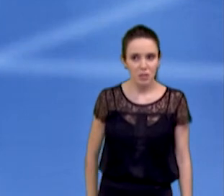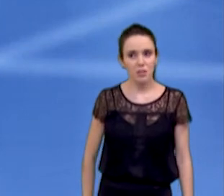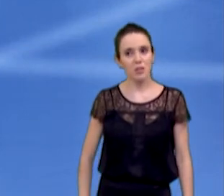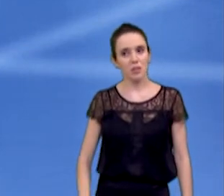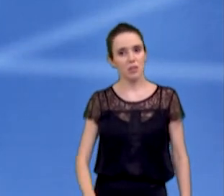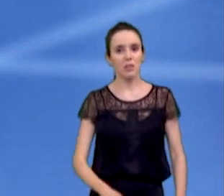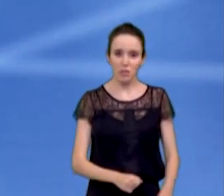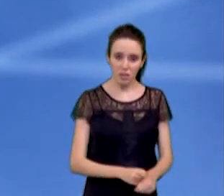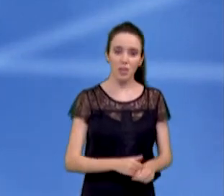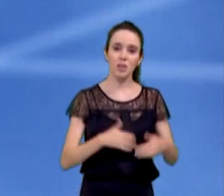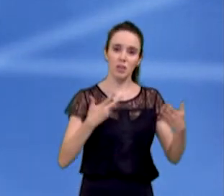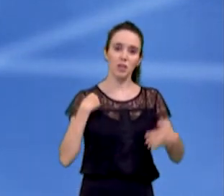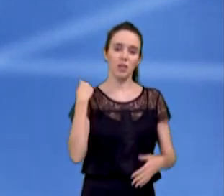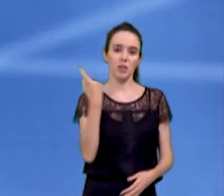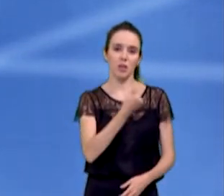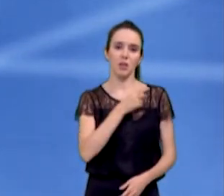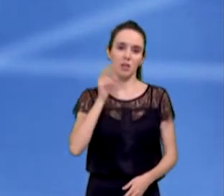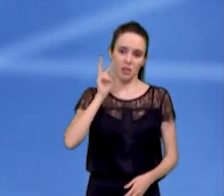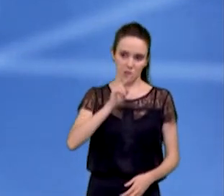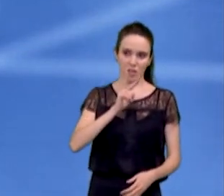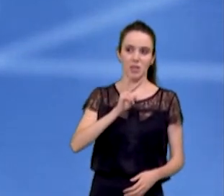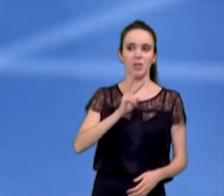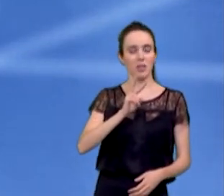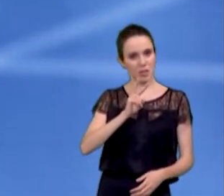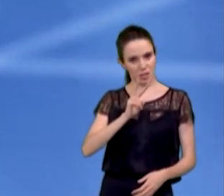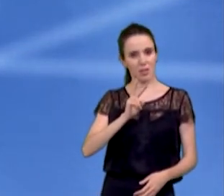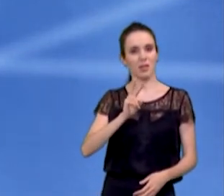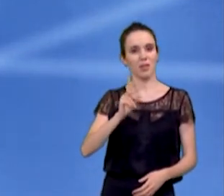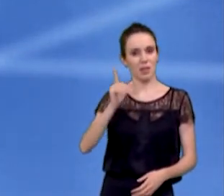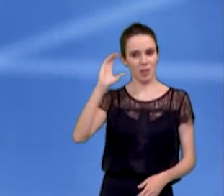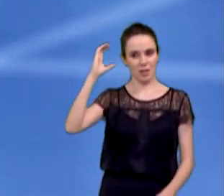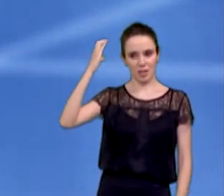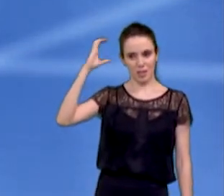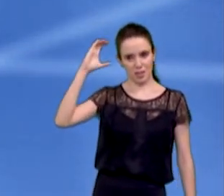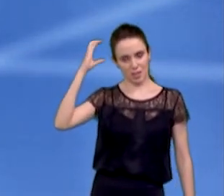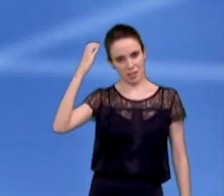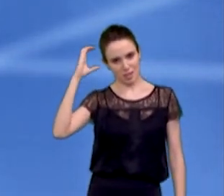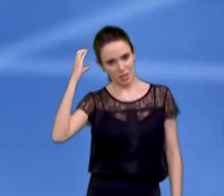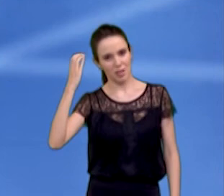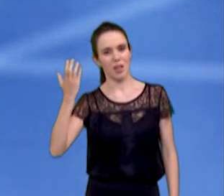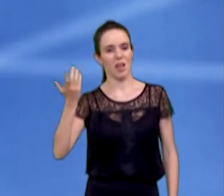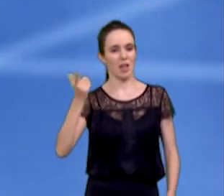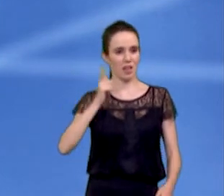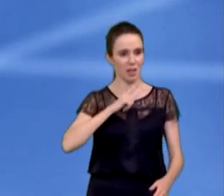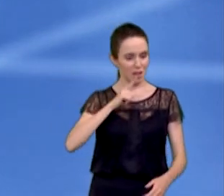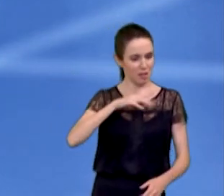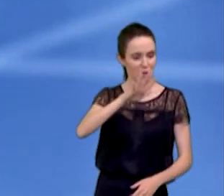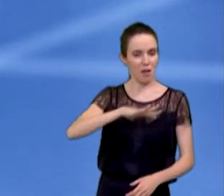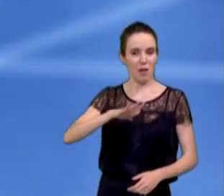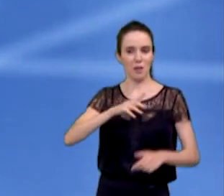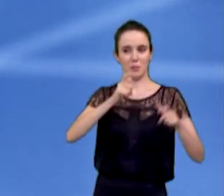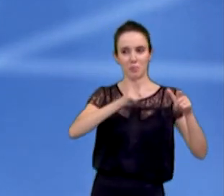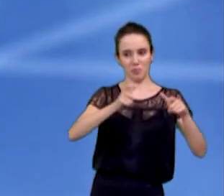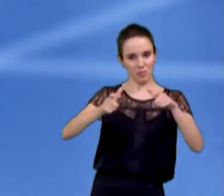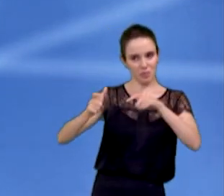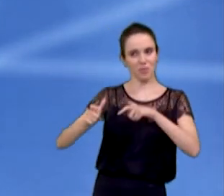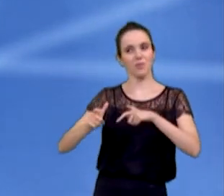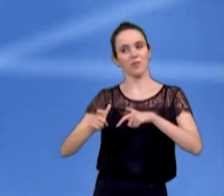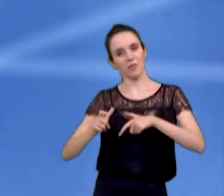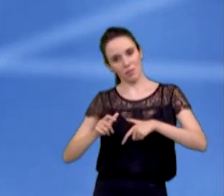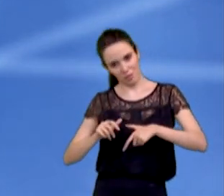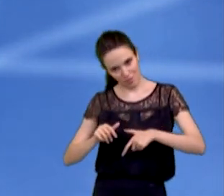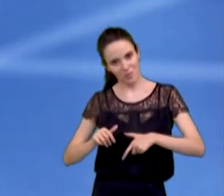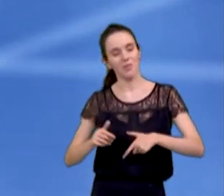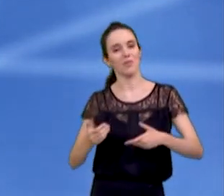Bolsonaro, tenho certeza que nós vamos resgatar a ciência, a tecnologia, renovar o parque tecnológico. 10 segundos. Temos que renovar, principalmente, as